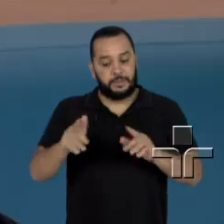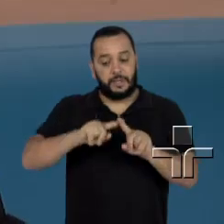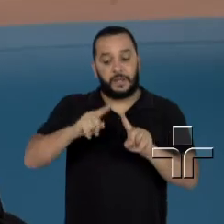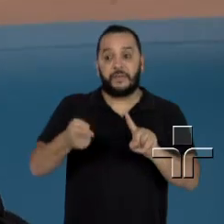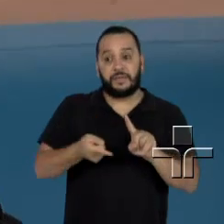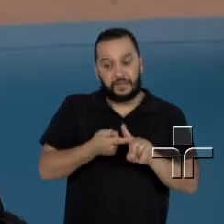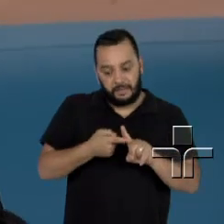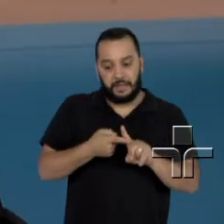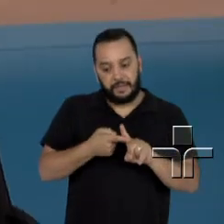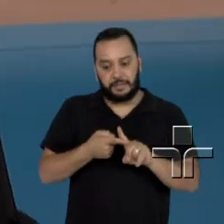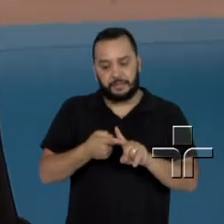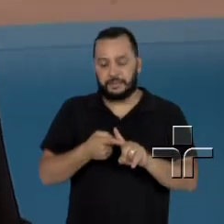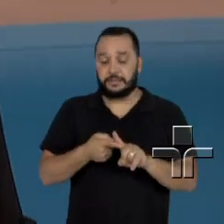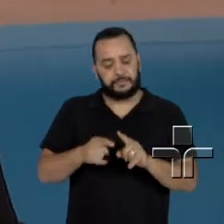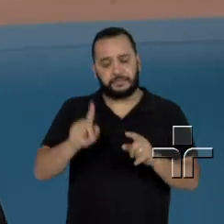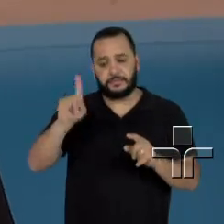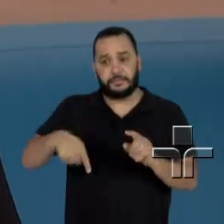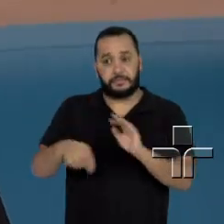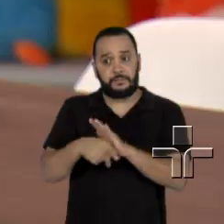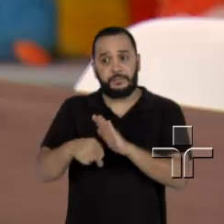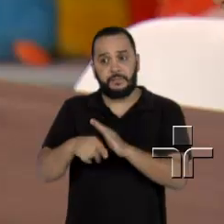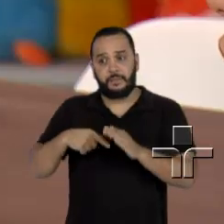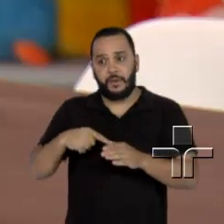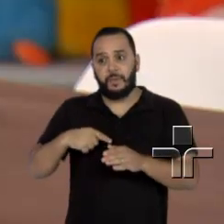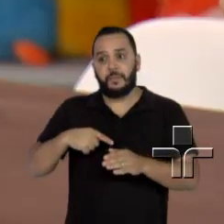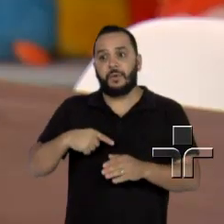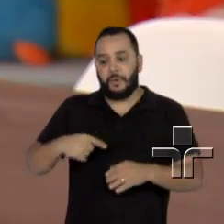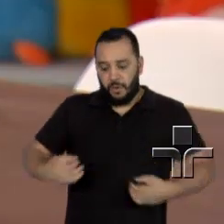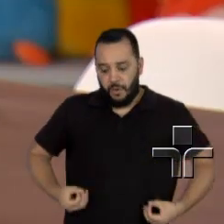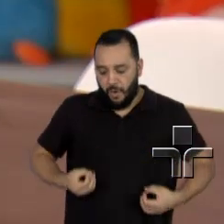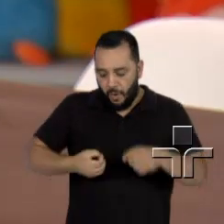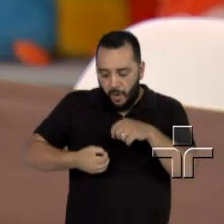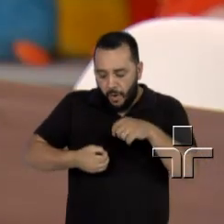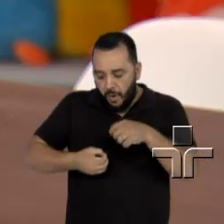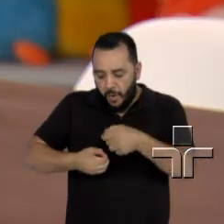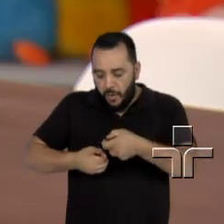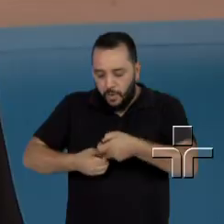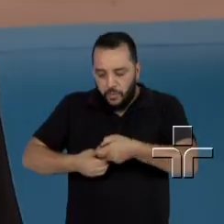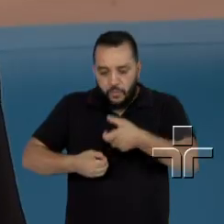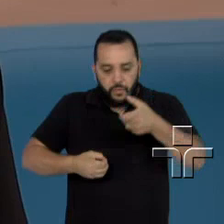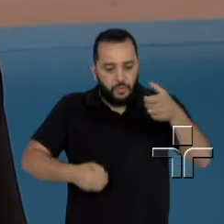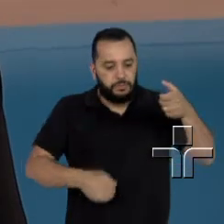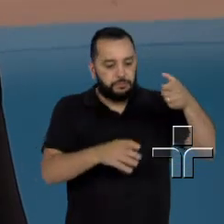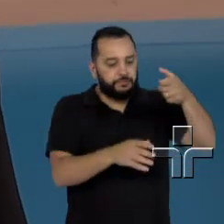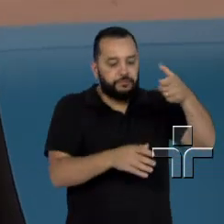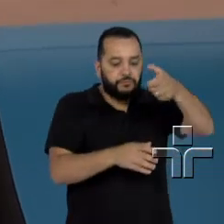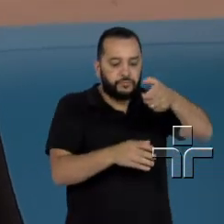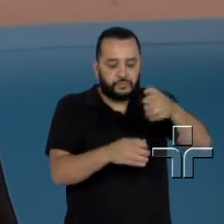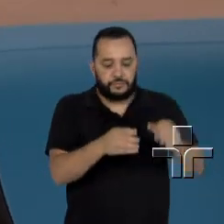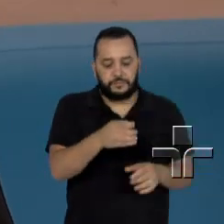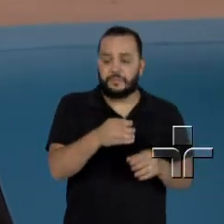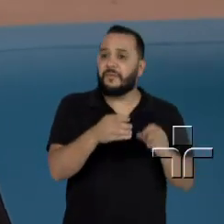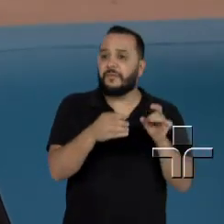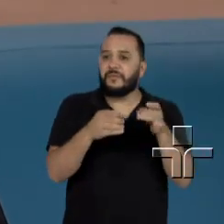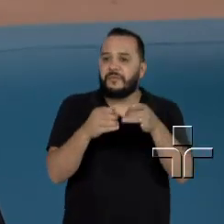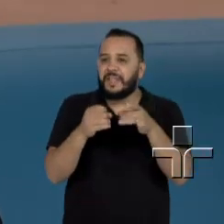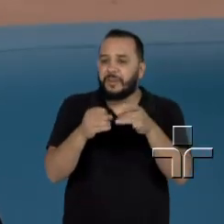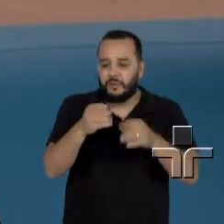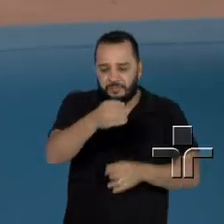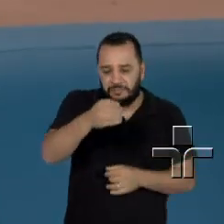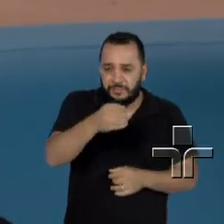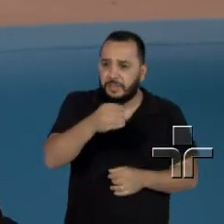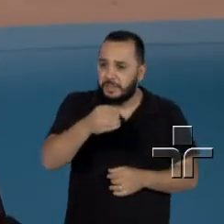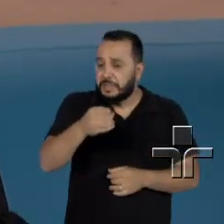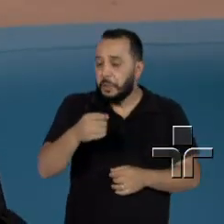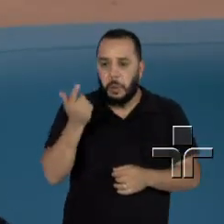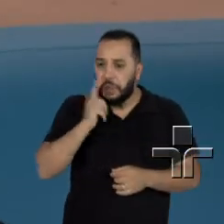natural, né? E que o corpo não vai reagir da mesma forma. E isso não acontece, não é verdadeiro. A mãe, ela consegue produzir o